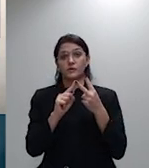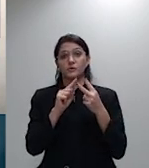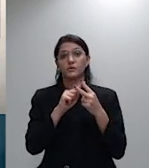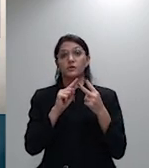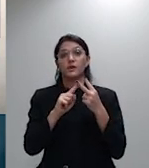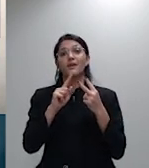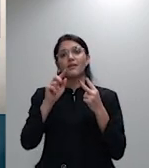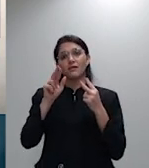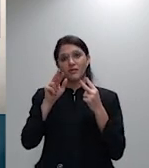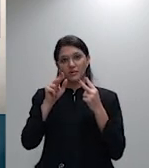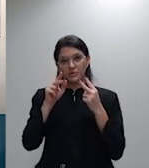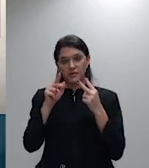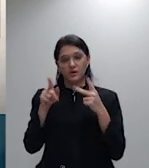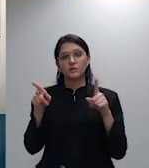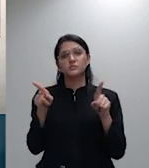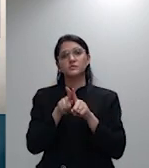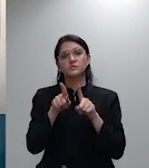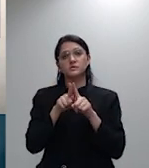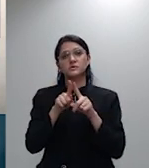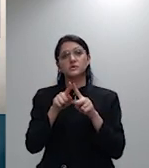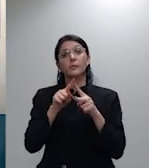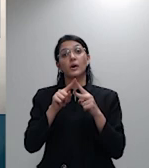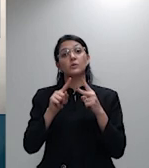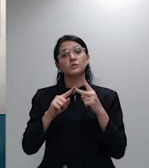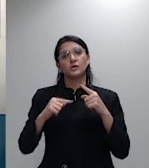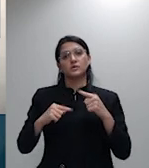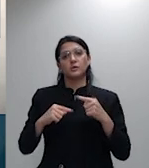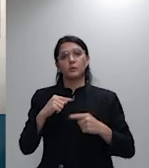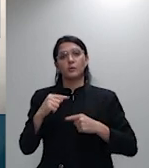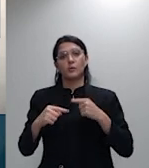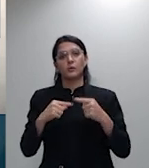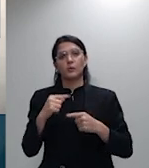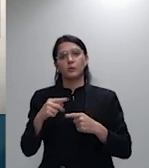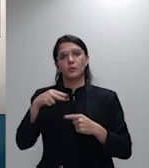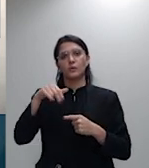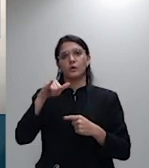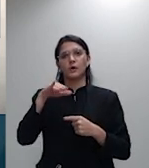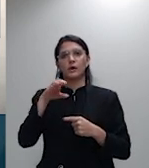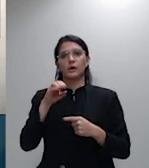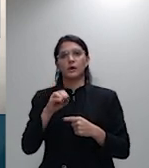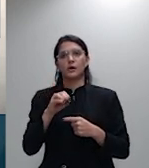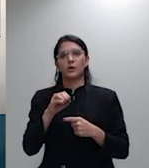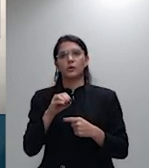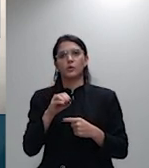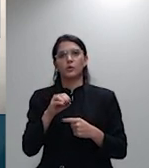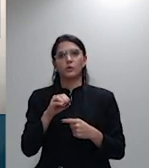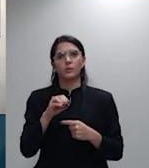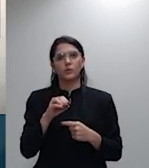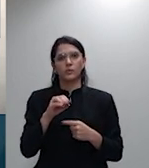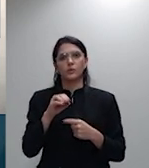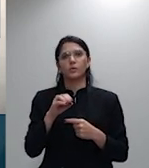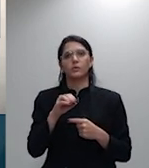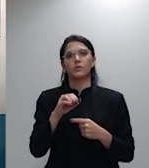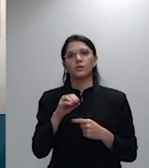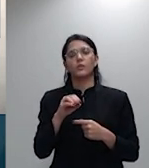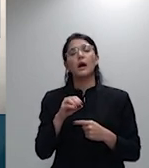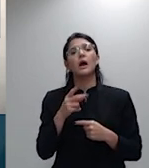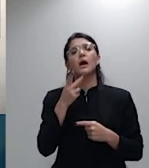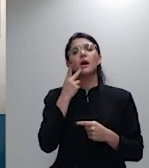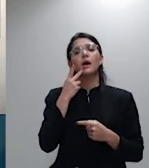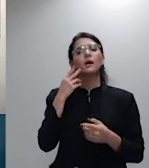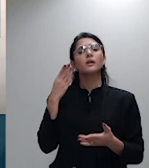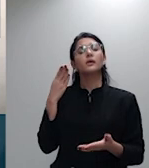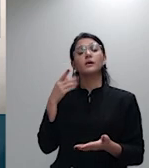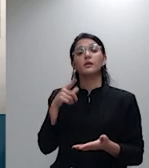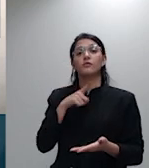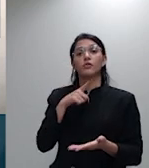de Luca propuseram em 29 de 3 de 2005 e me permitam cansá